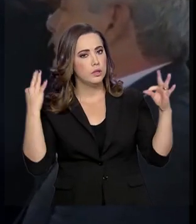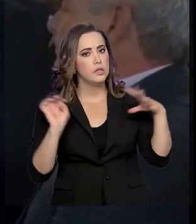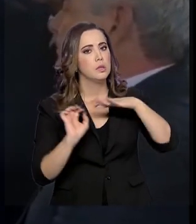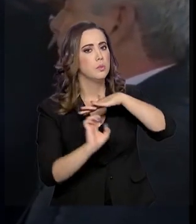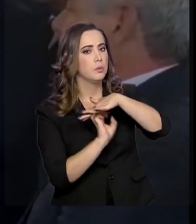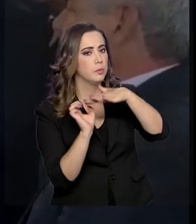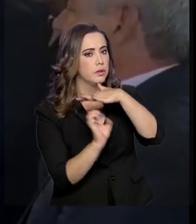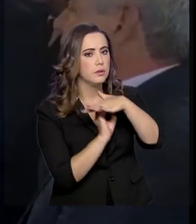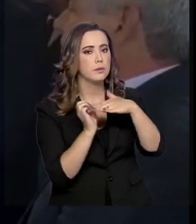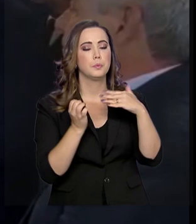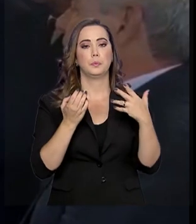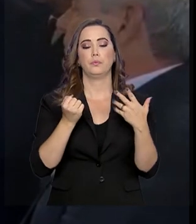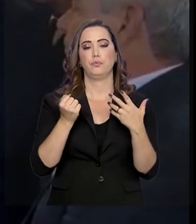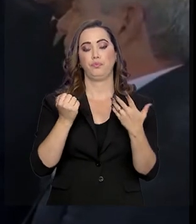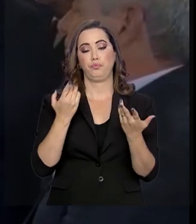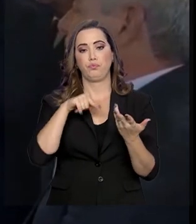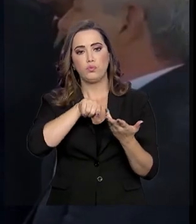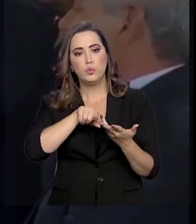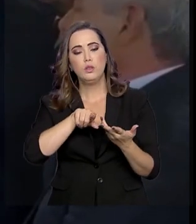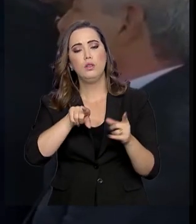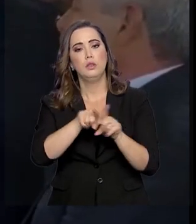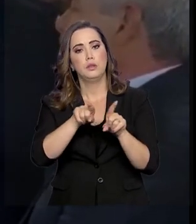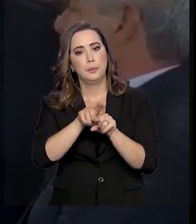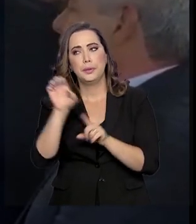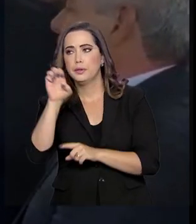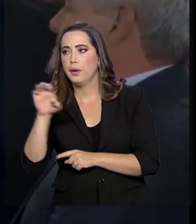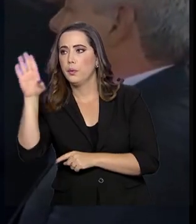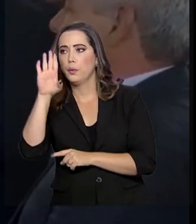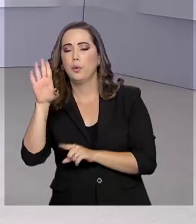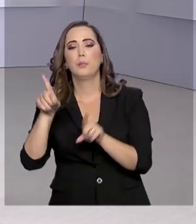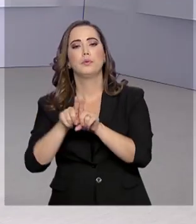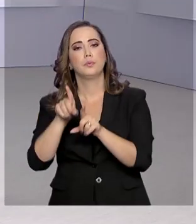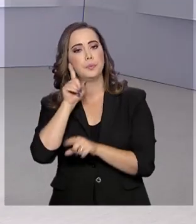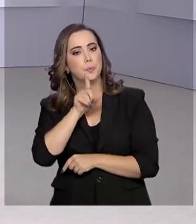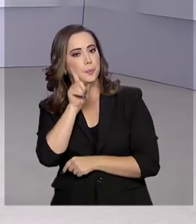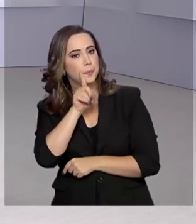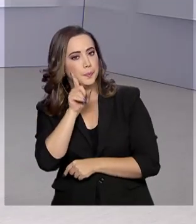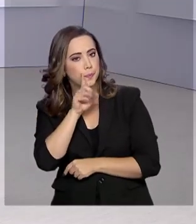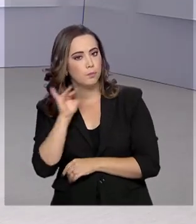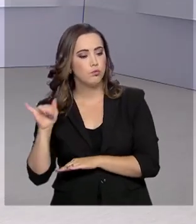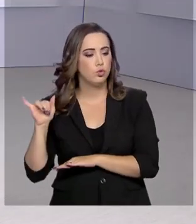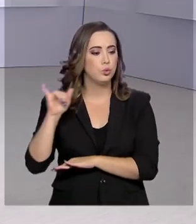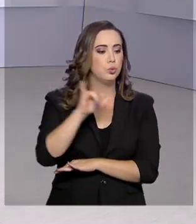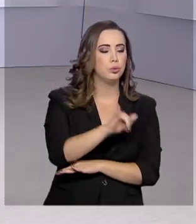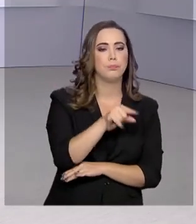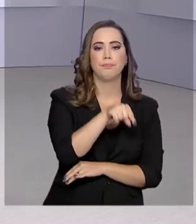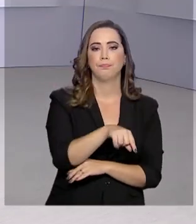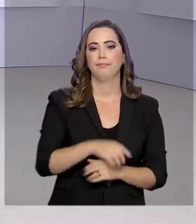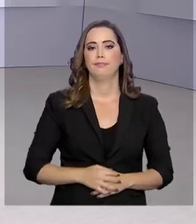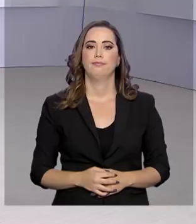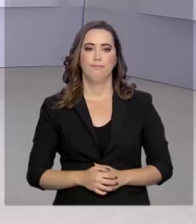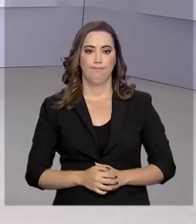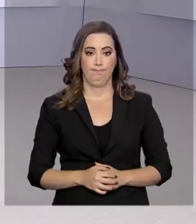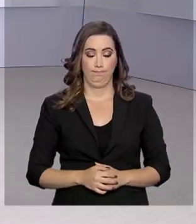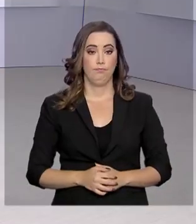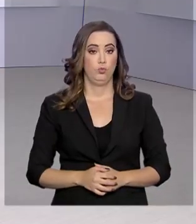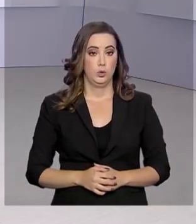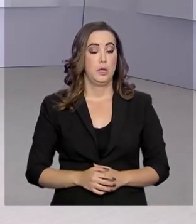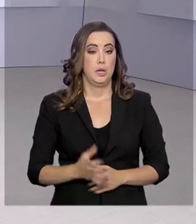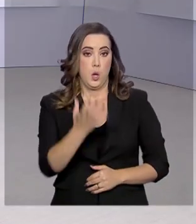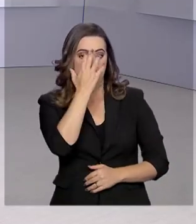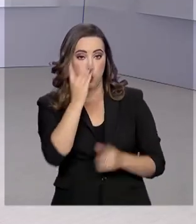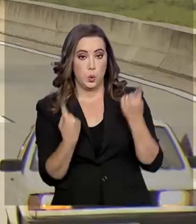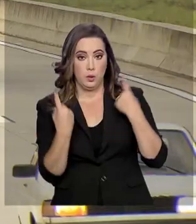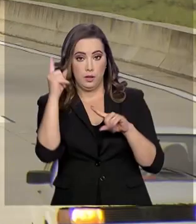operadoras de turismo, da Europa, dos Estados Unidos. No feriadão de Carnaval, foram registrados